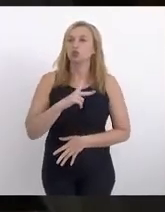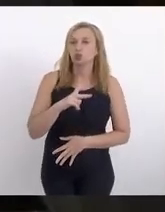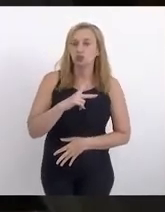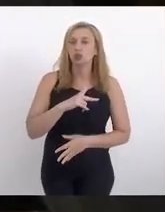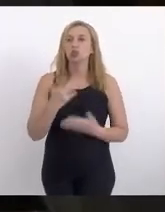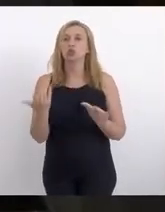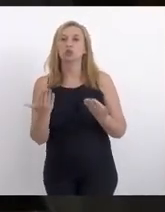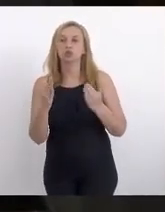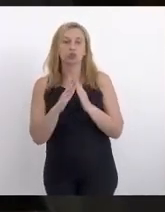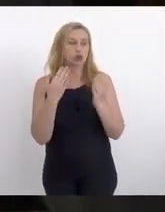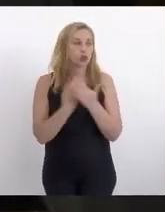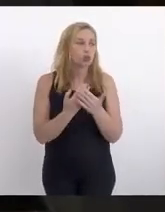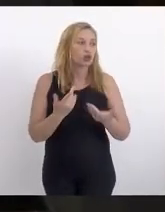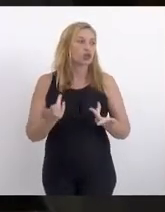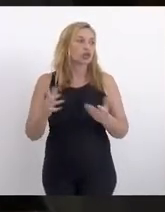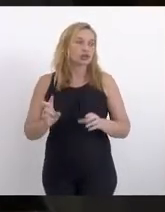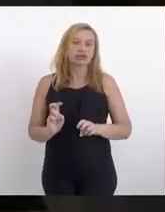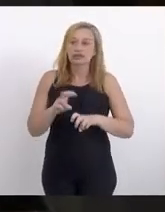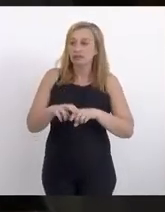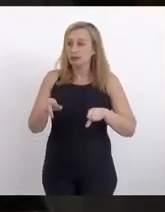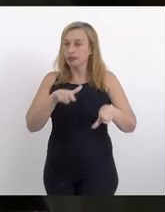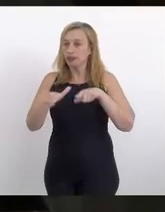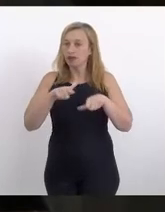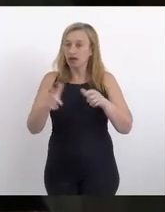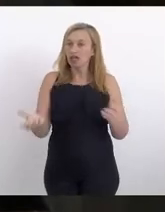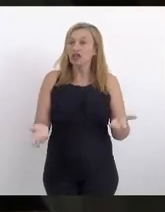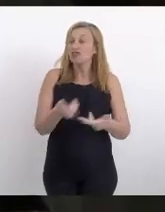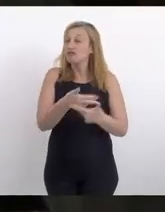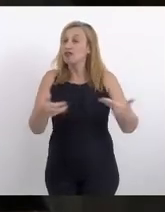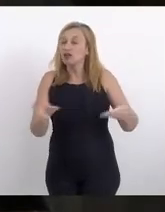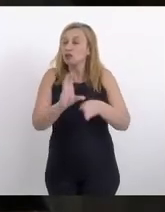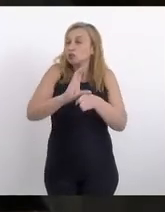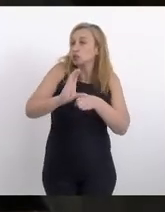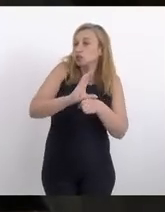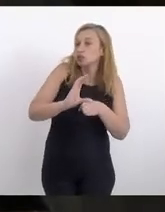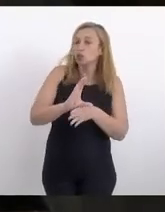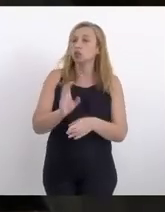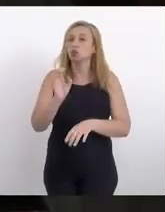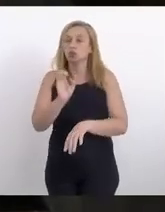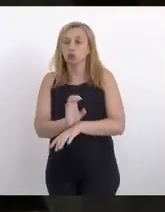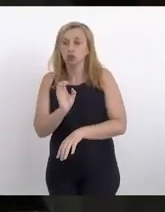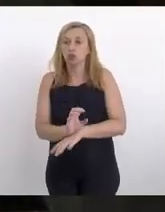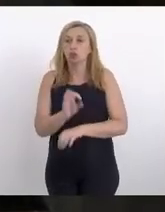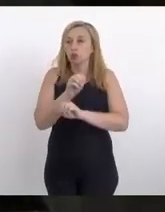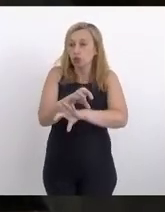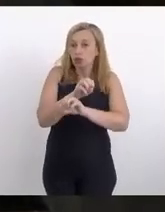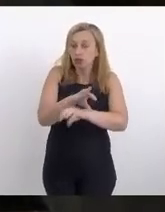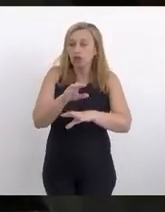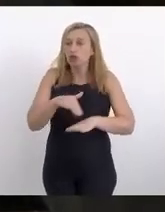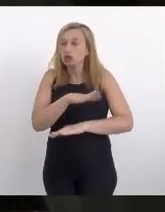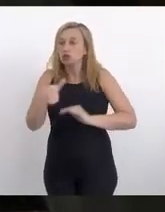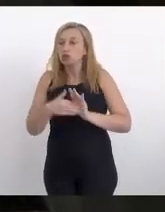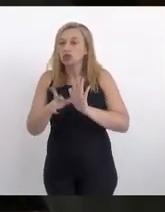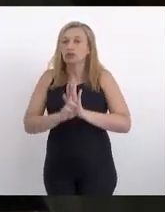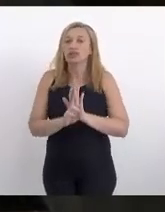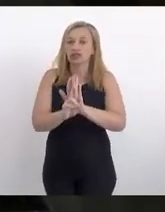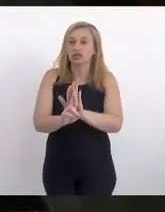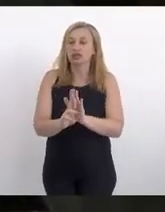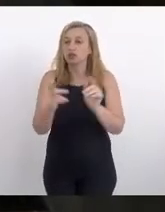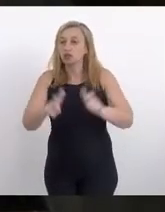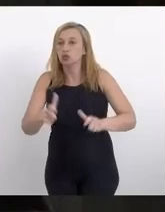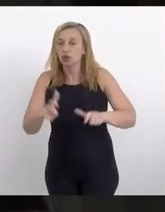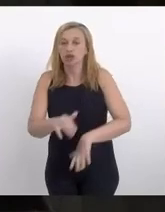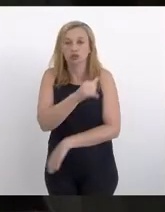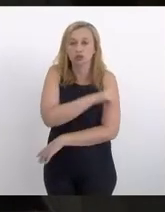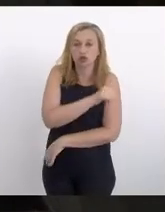representativas. Então, vamos tentar trabalhar vários conselheiros estaduais de educação e as entidades representativas do setor no Rio de